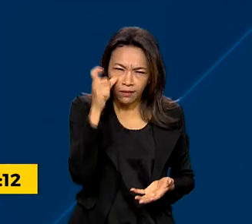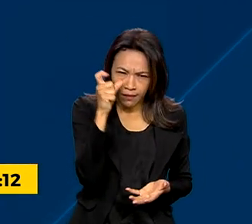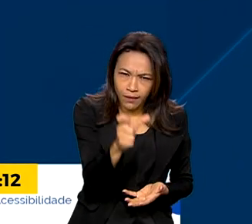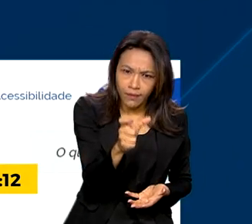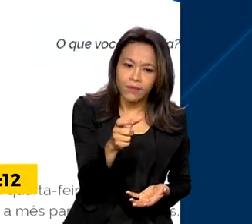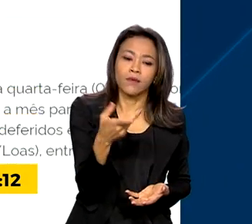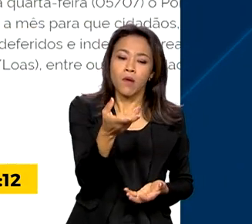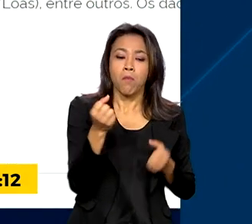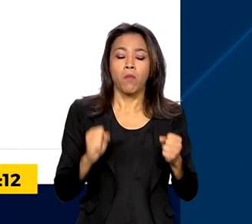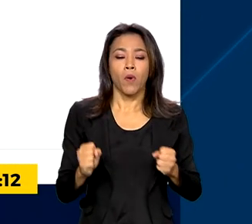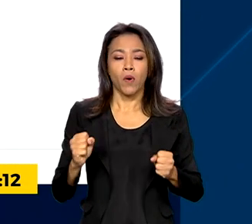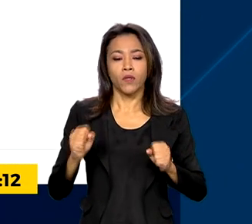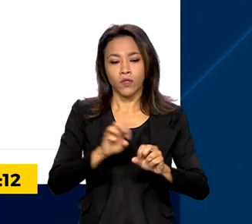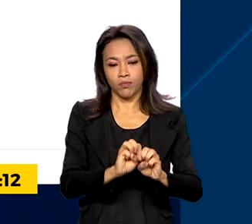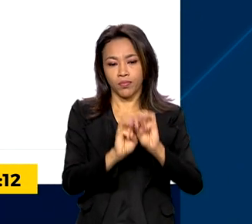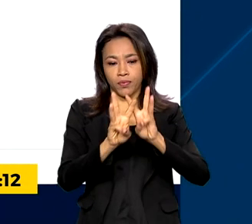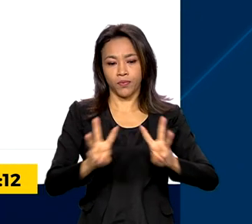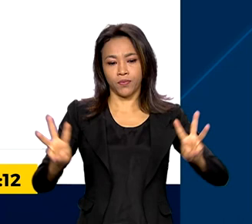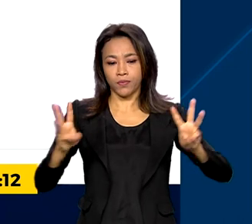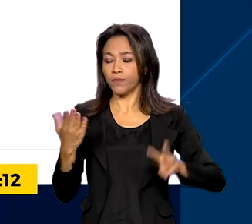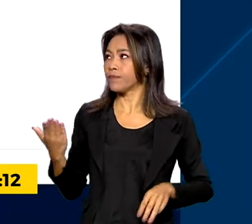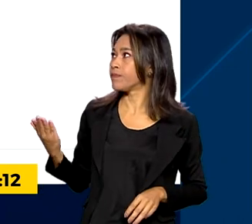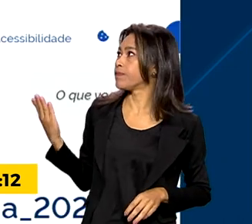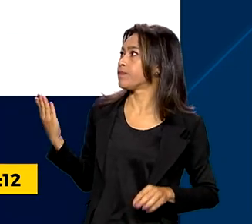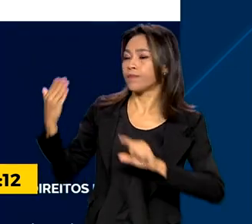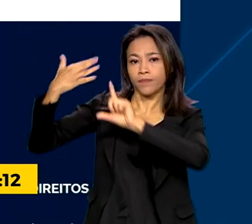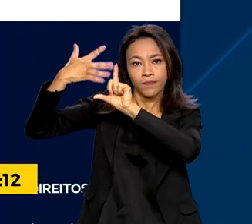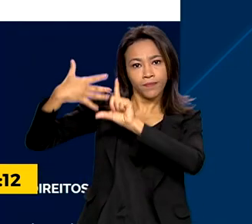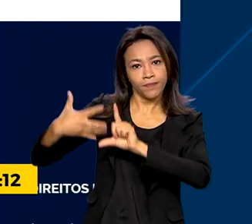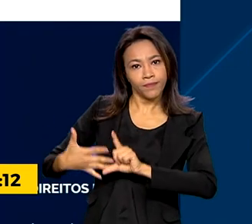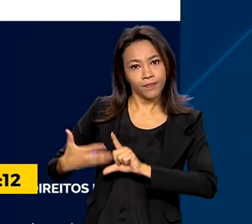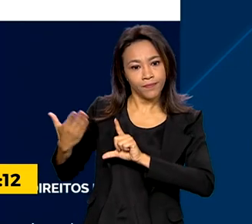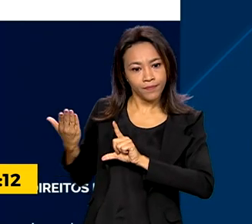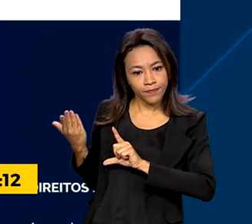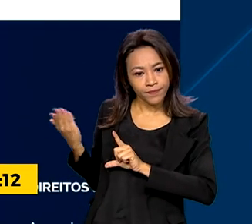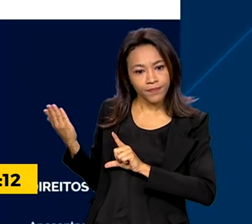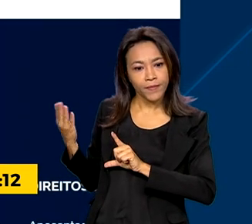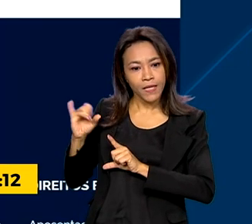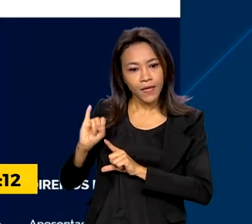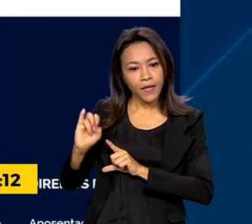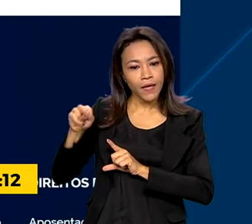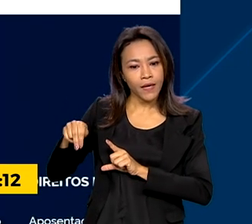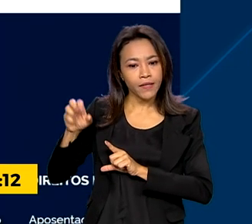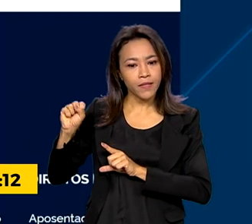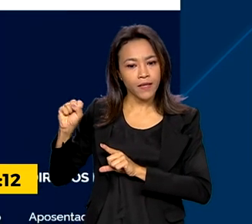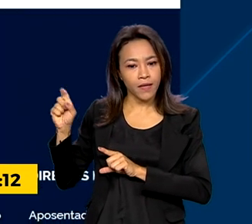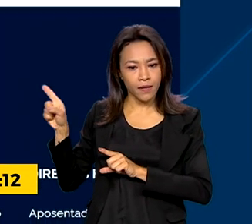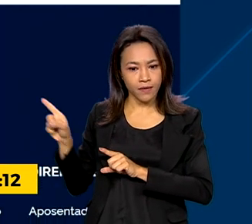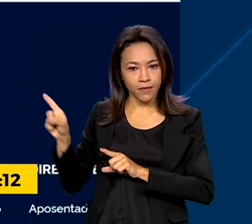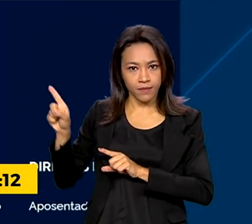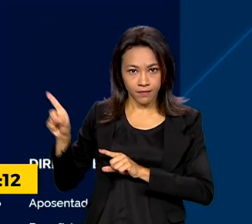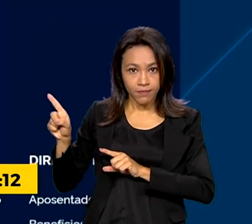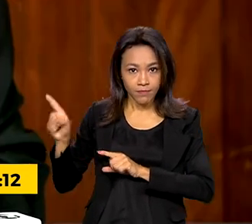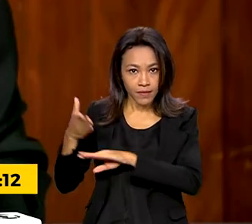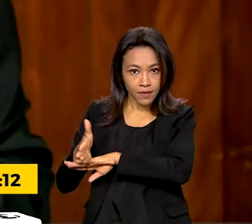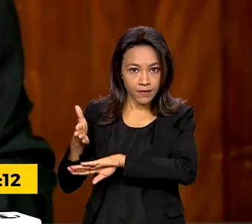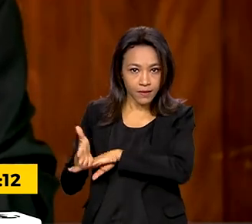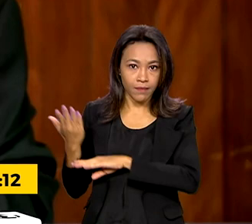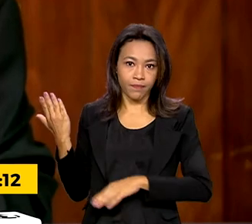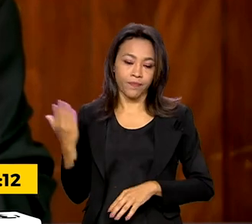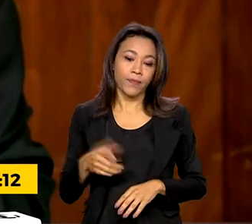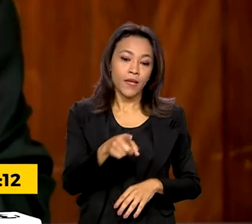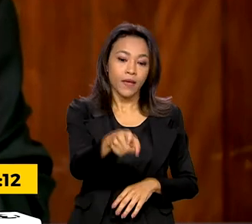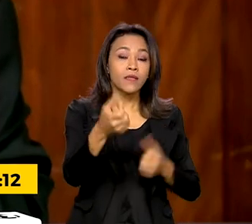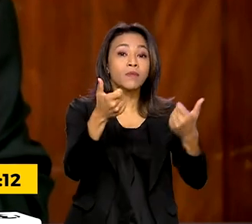o endereço do portal da transparência previdenciária está na página do INSS na internet. Nossa